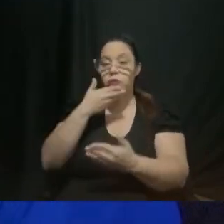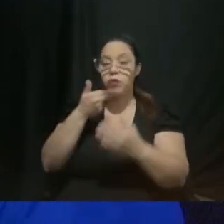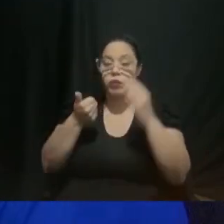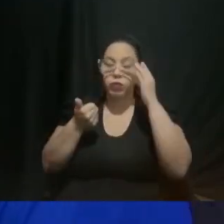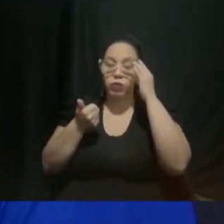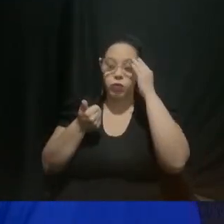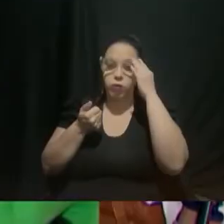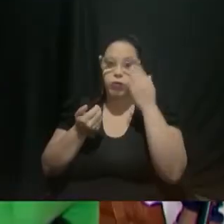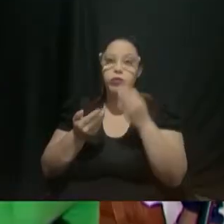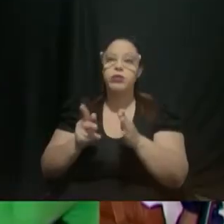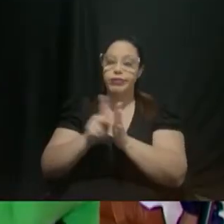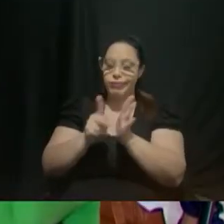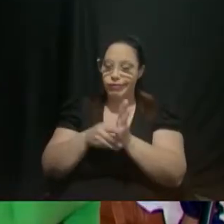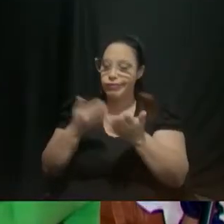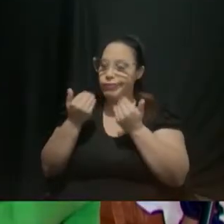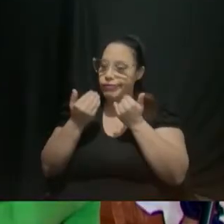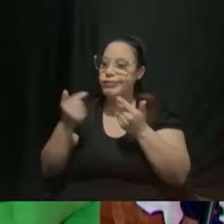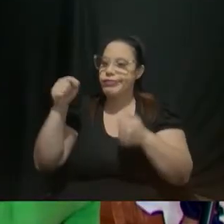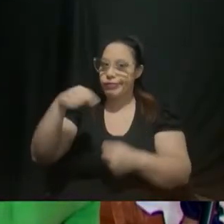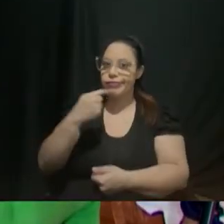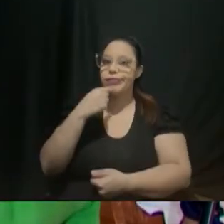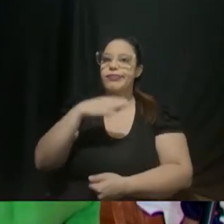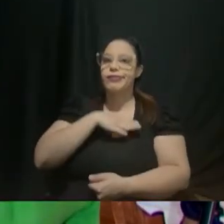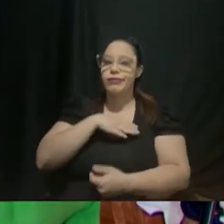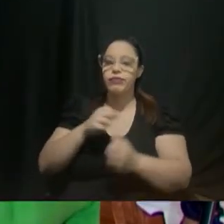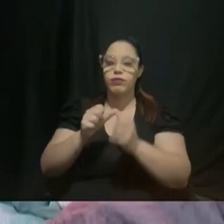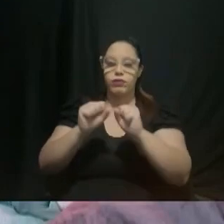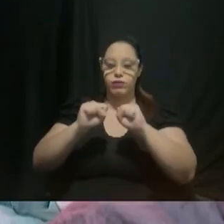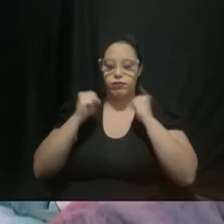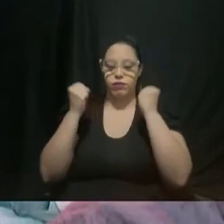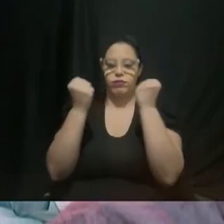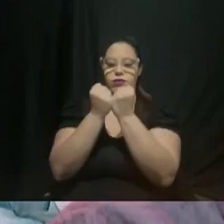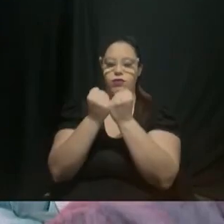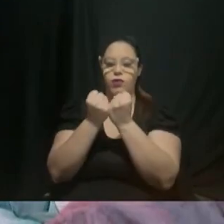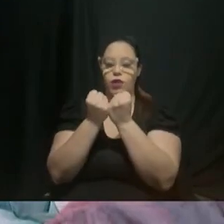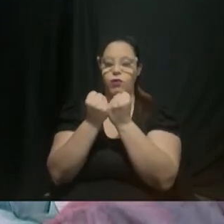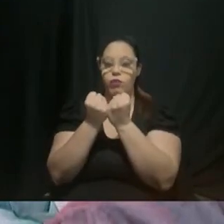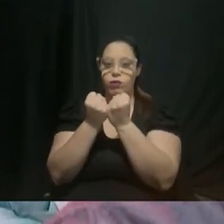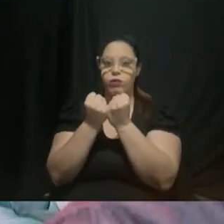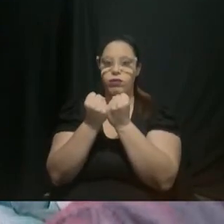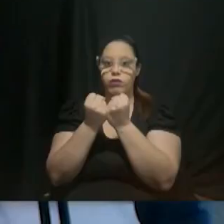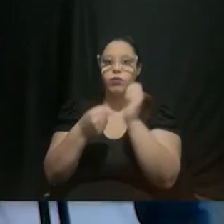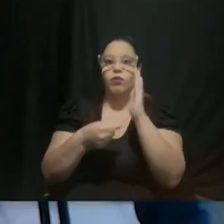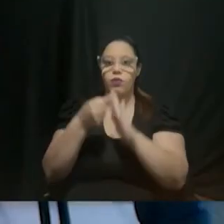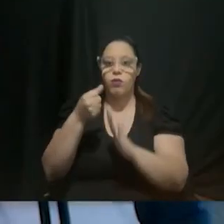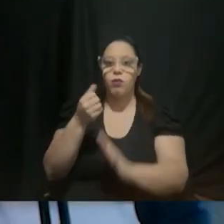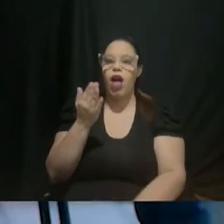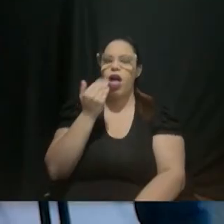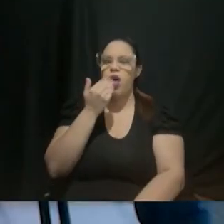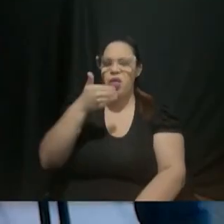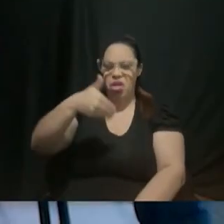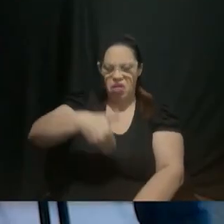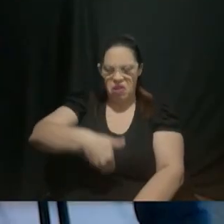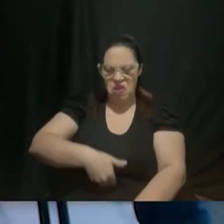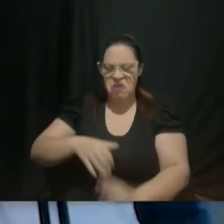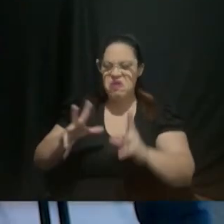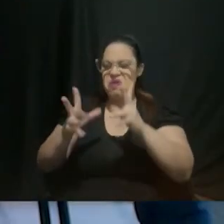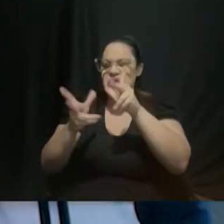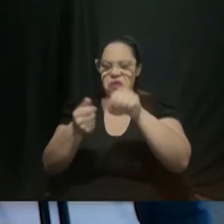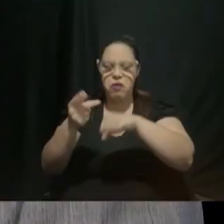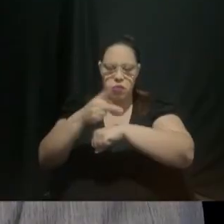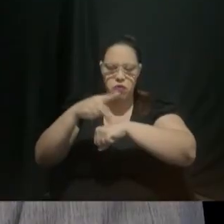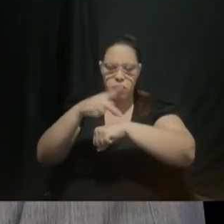alimentação aqui de Campinas O seminário contou com palestras uma sobre a fome no Brasil e no mundo e a situação atual da pobreza